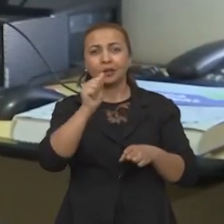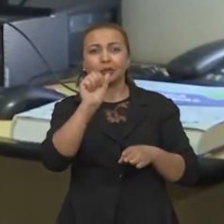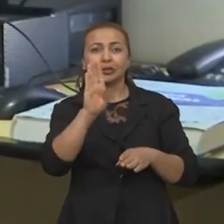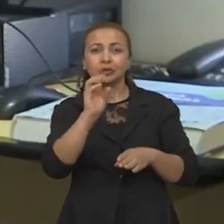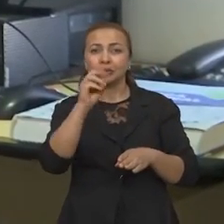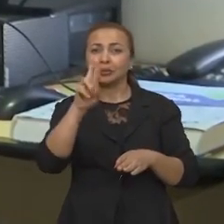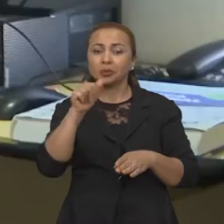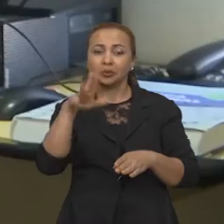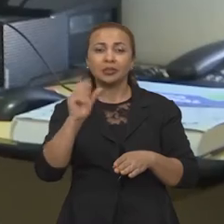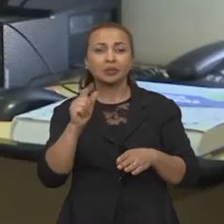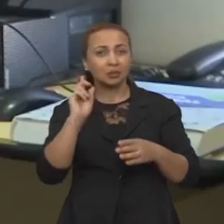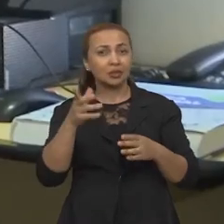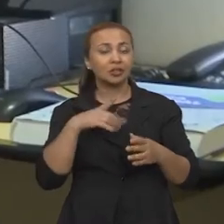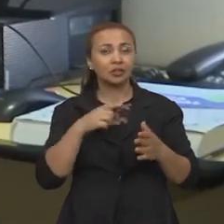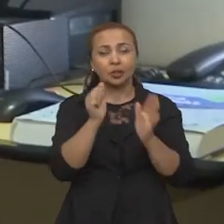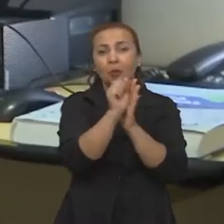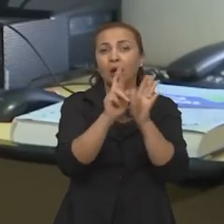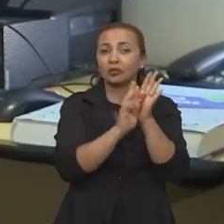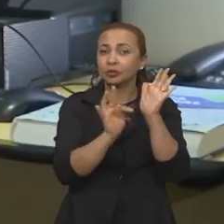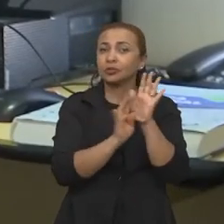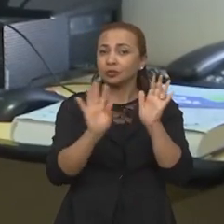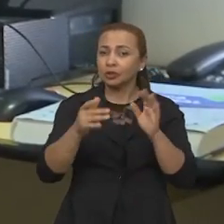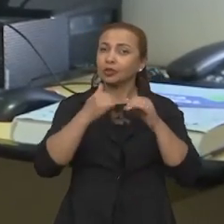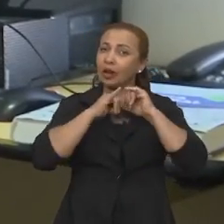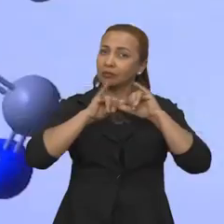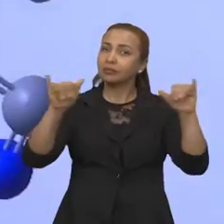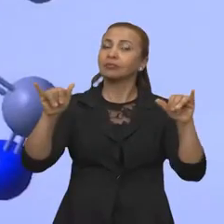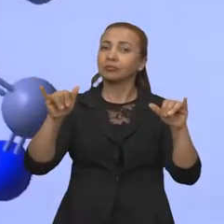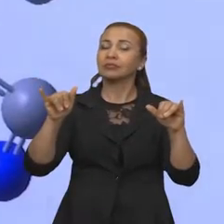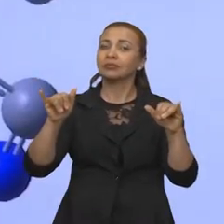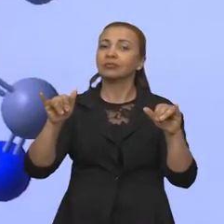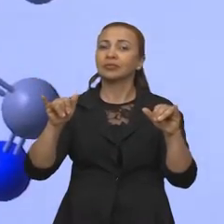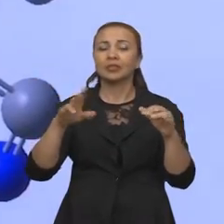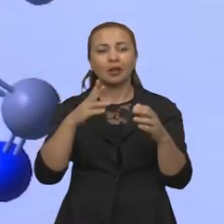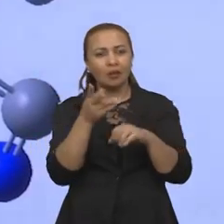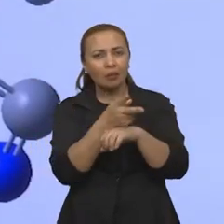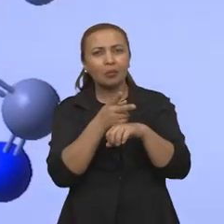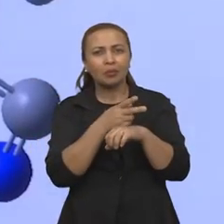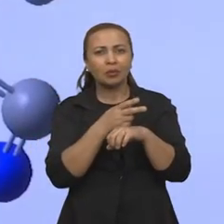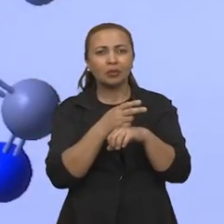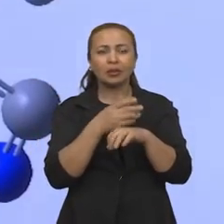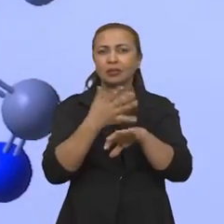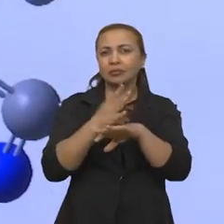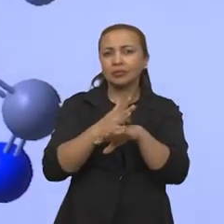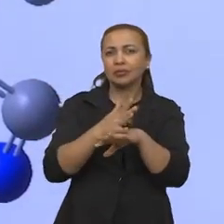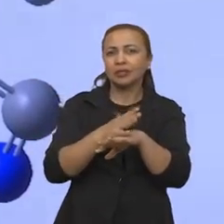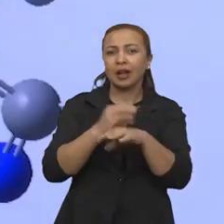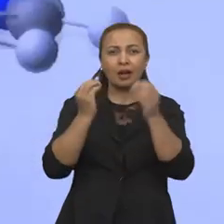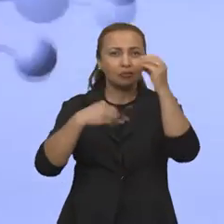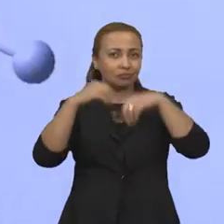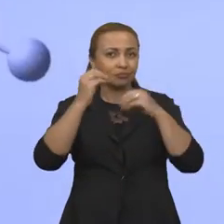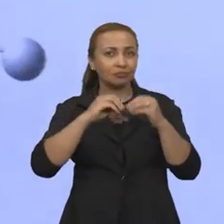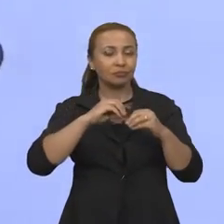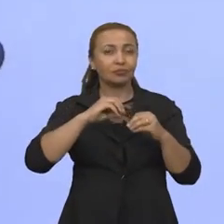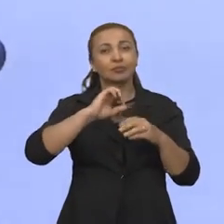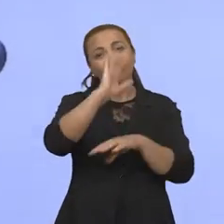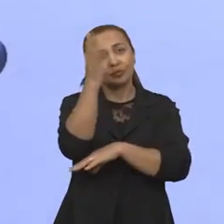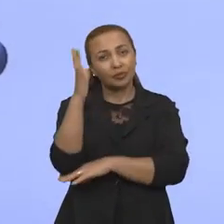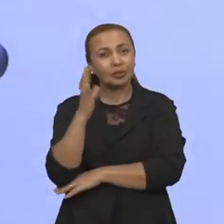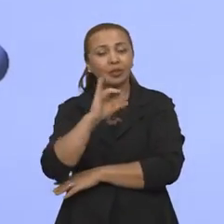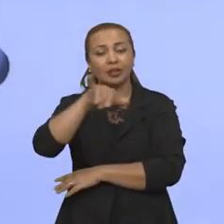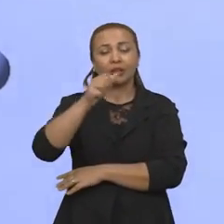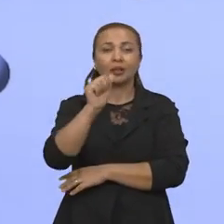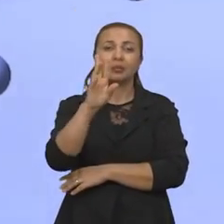época a gente já tinha publicado o primeiro artigo, a gente pensou, vamos testar as moléculas do Jaborandi para